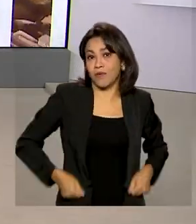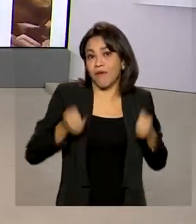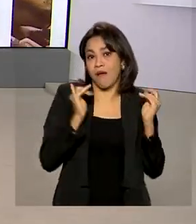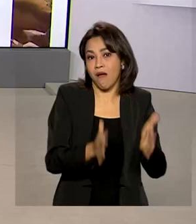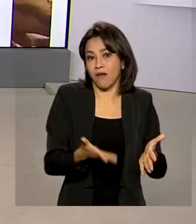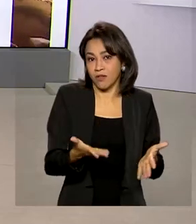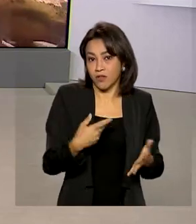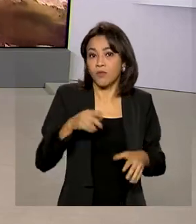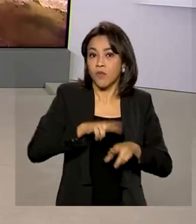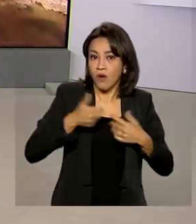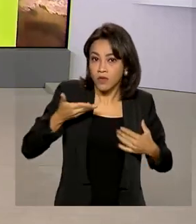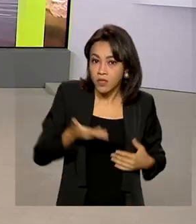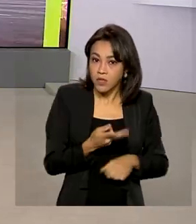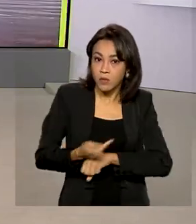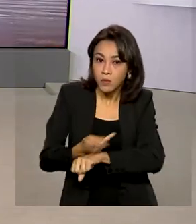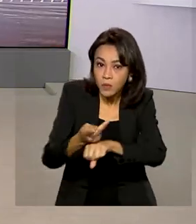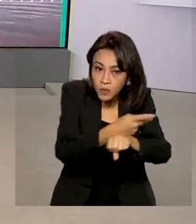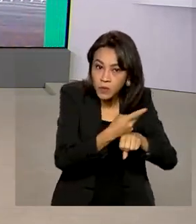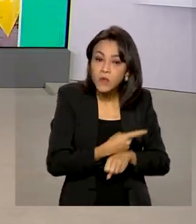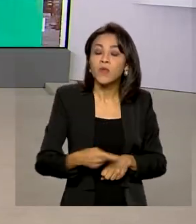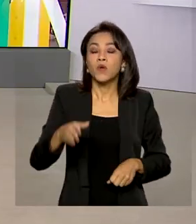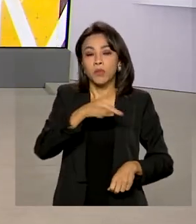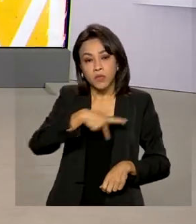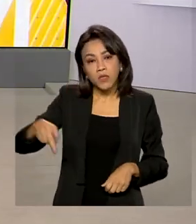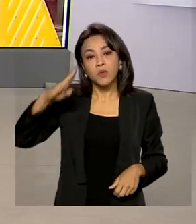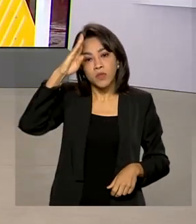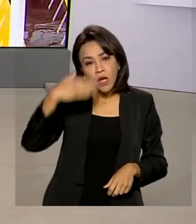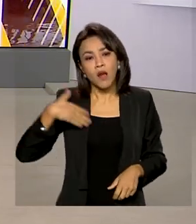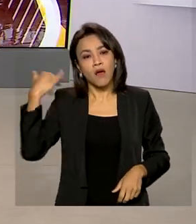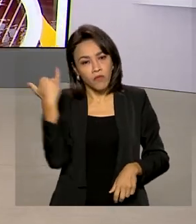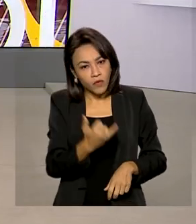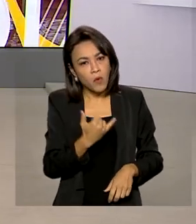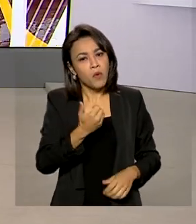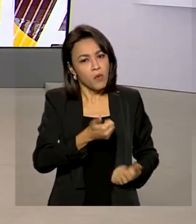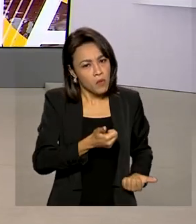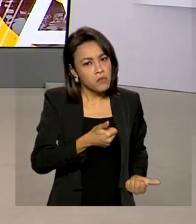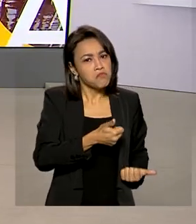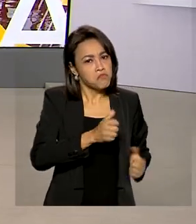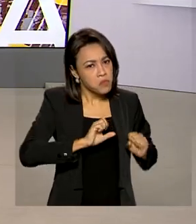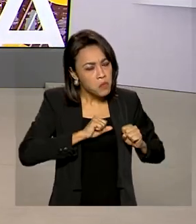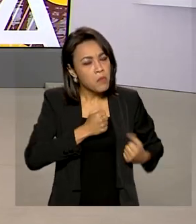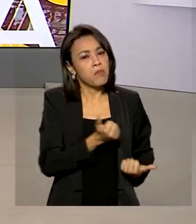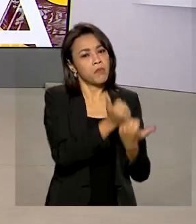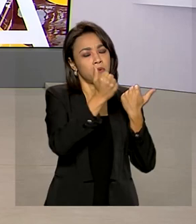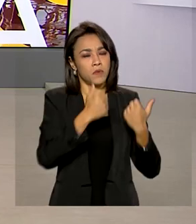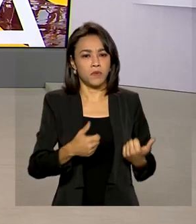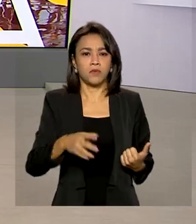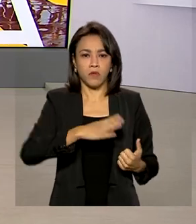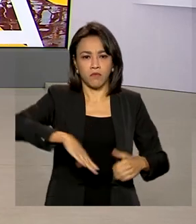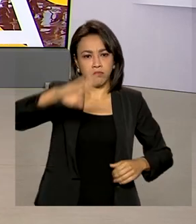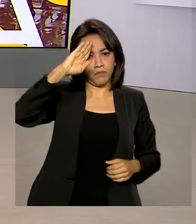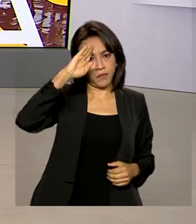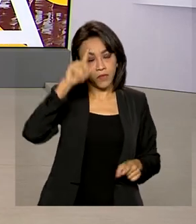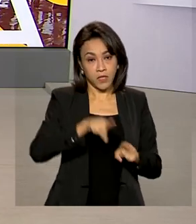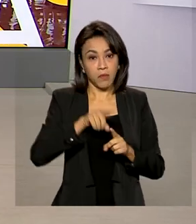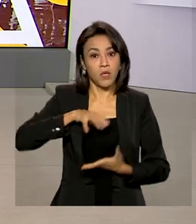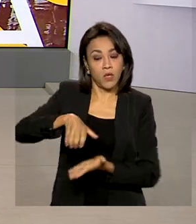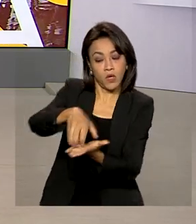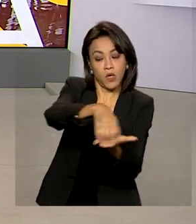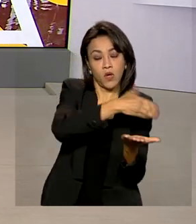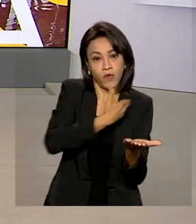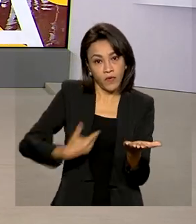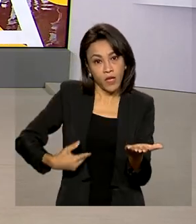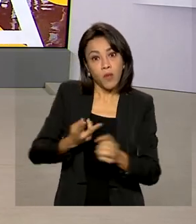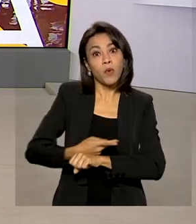o presidente Jair Bolsonaro reiterou os esforços das Forças Armadas e de outros órgãos do governo federal na busca pelos